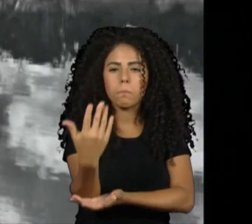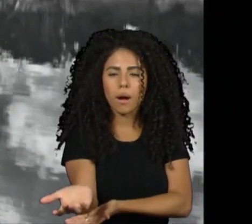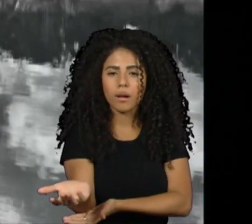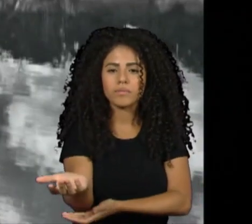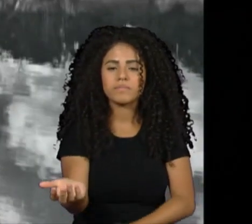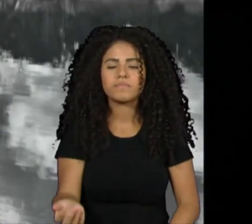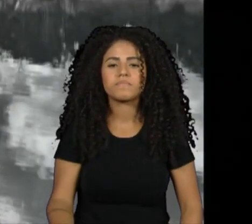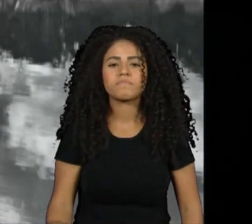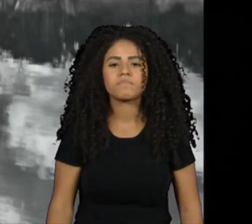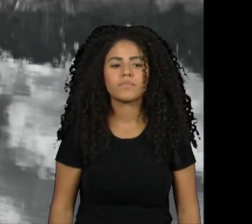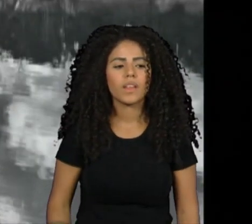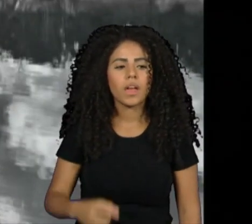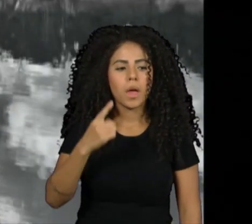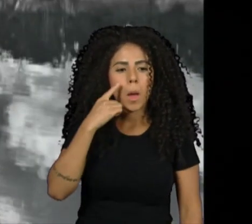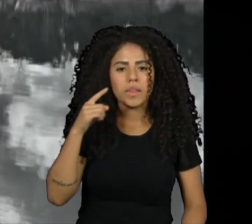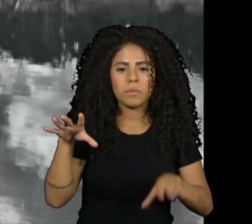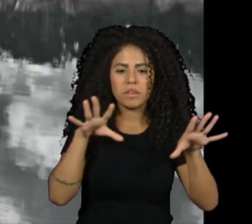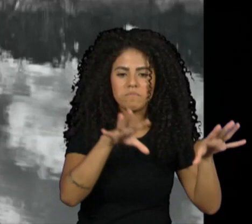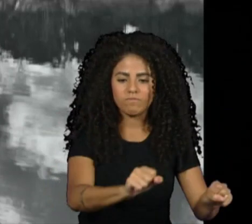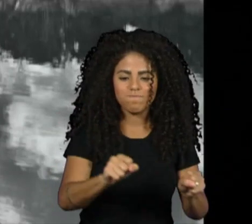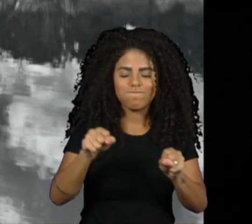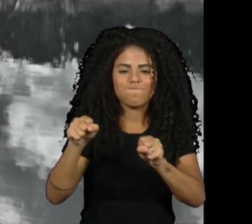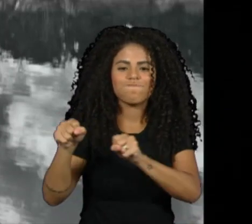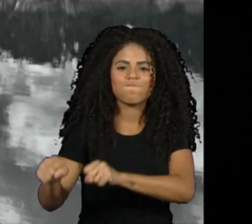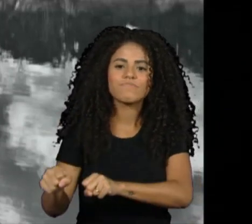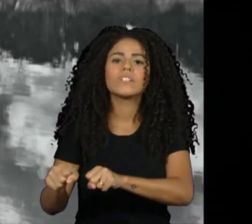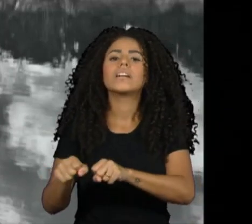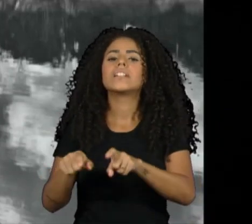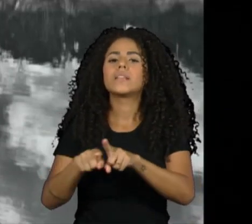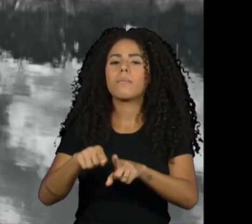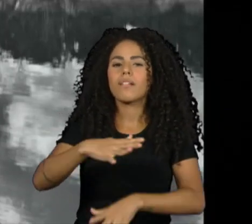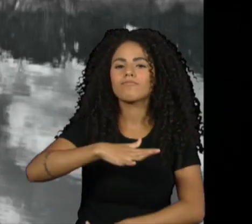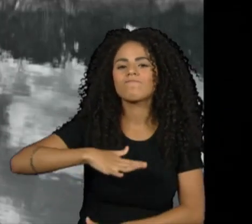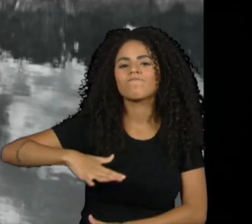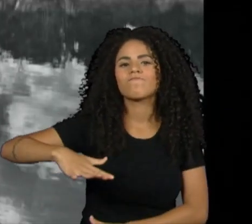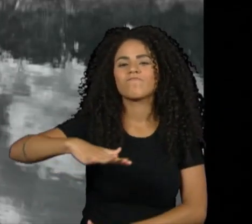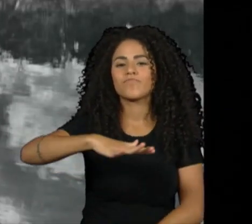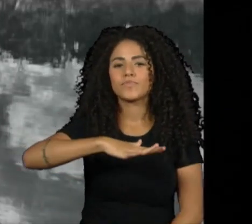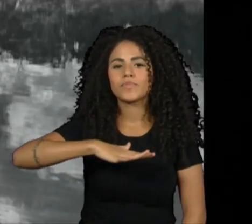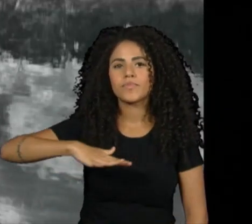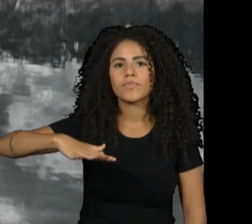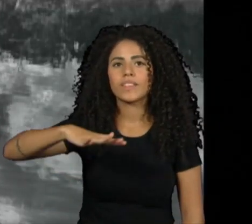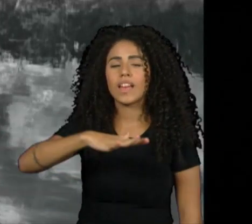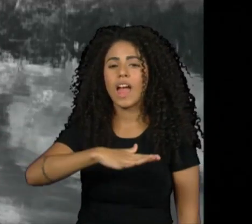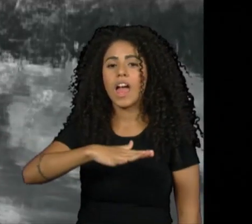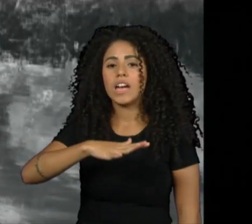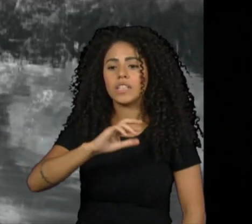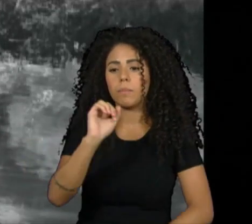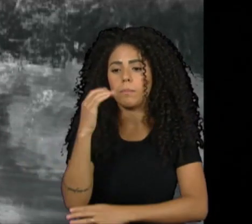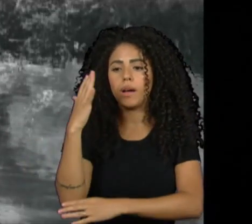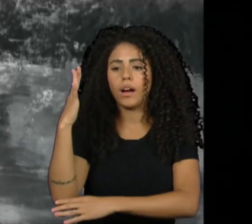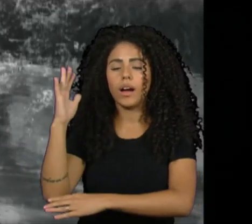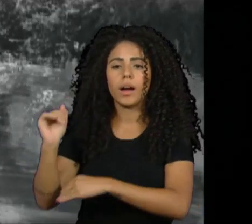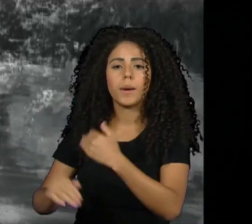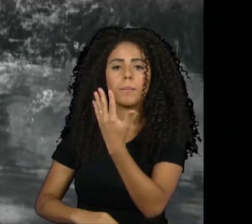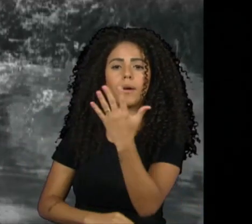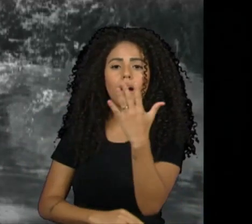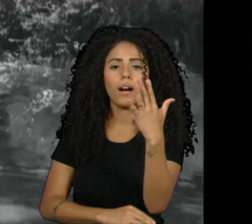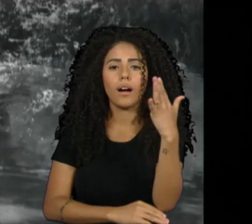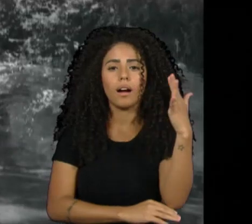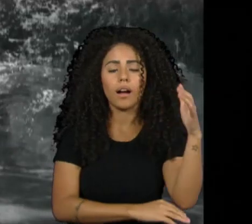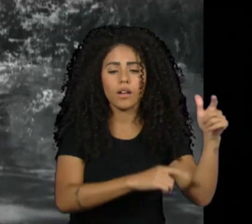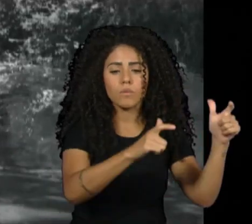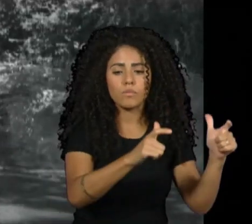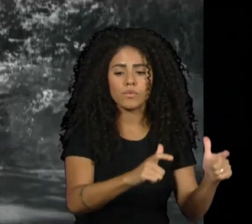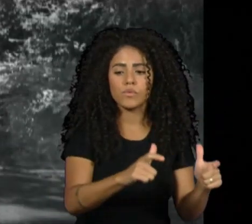E afeta principalmente terras dos estados. Nas áreas das populações locais